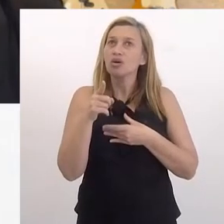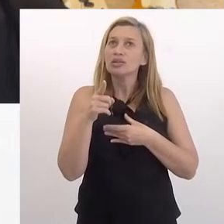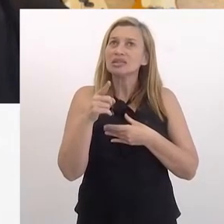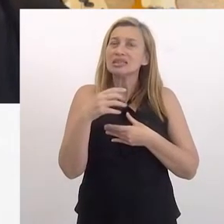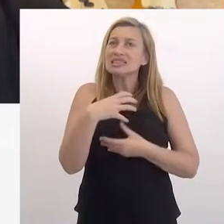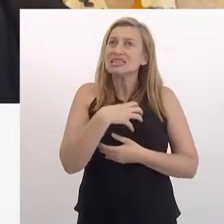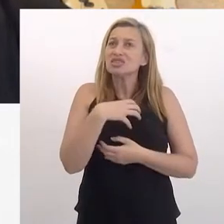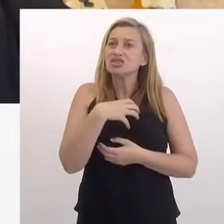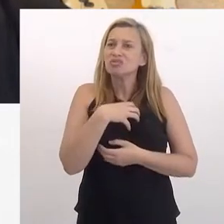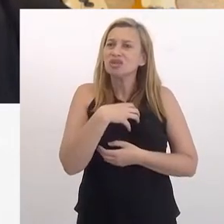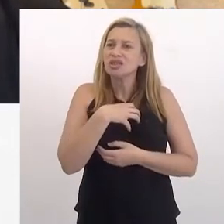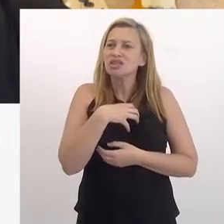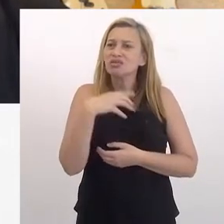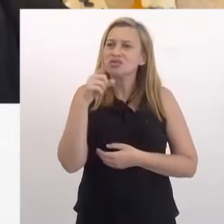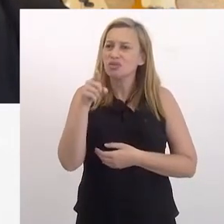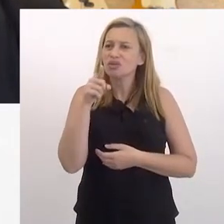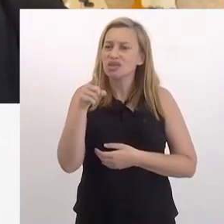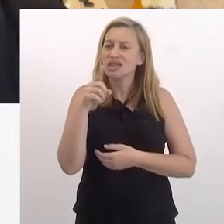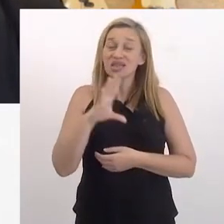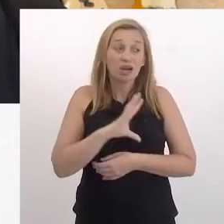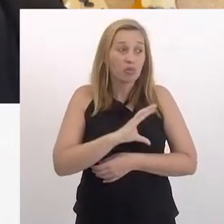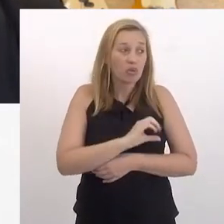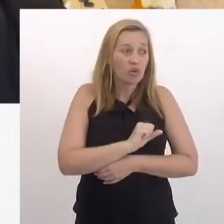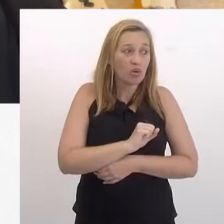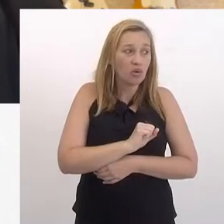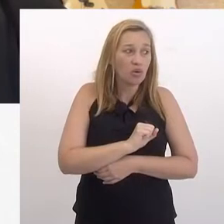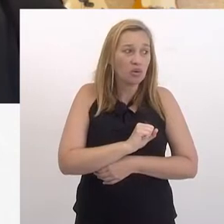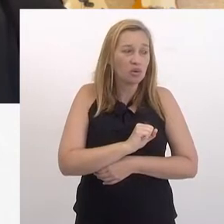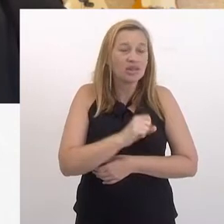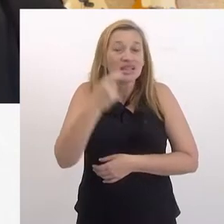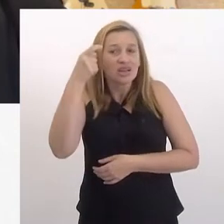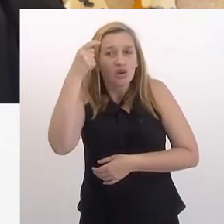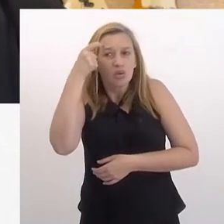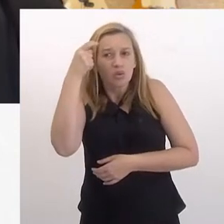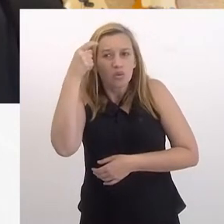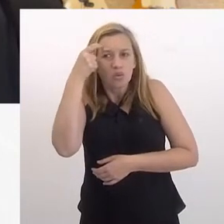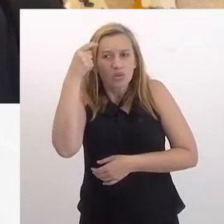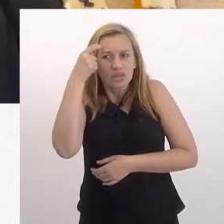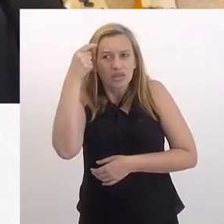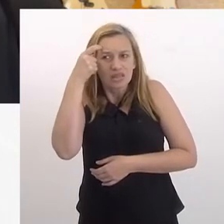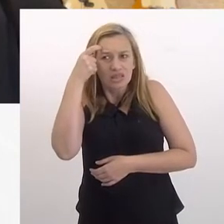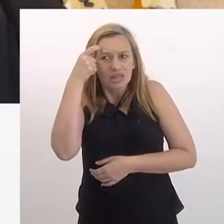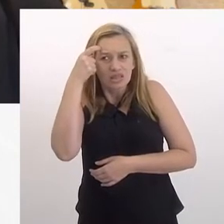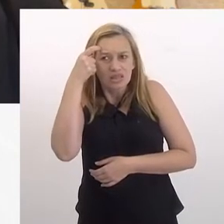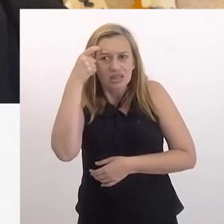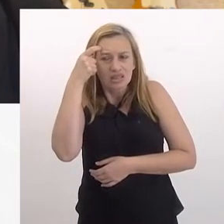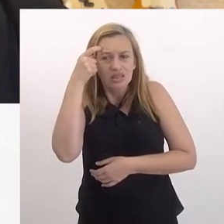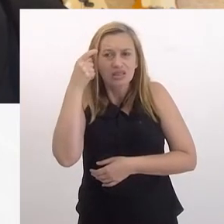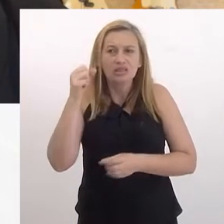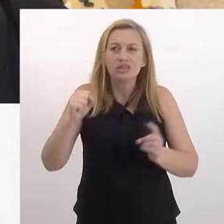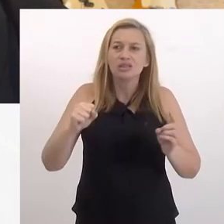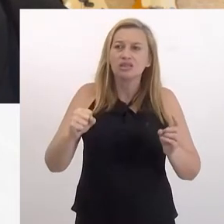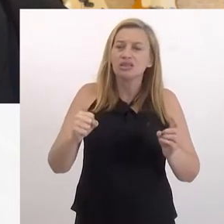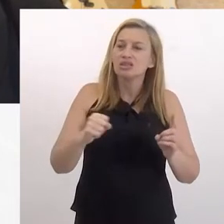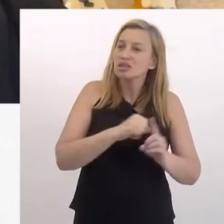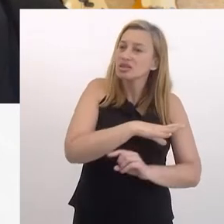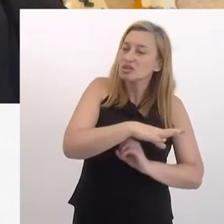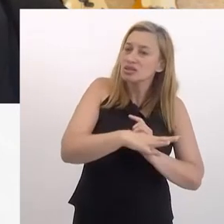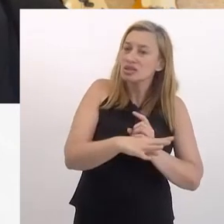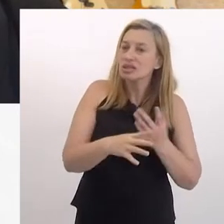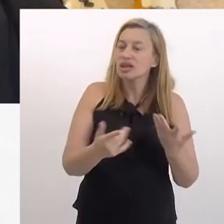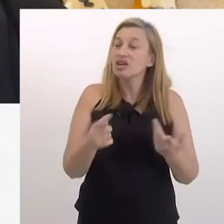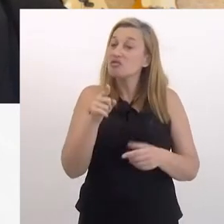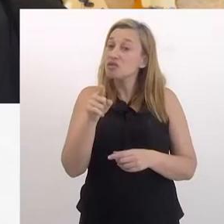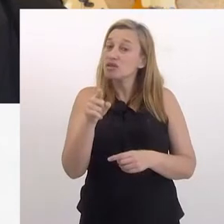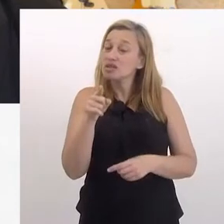como é que ficam esses sentimentos dentro de você, esse amor, essa consciência das tensões sociais